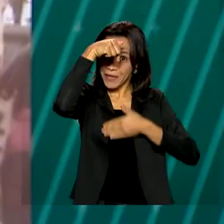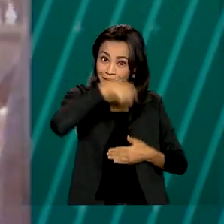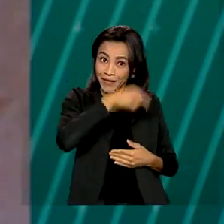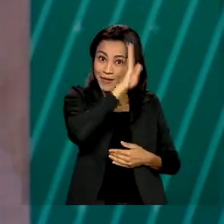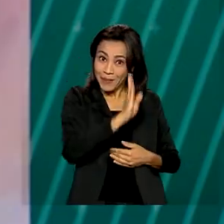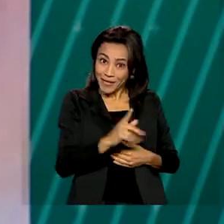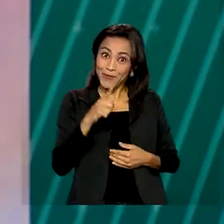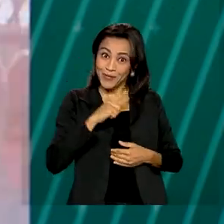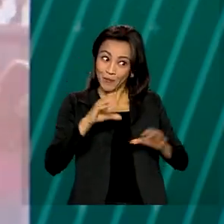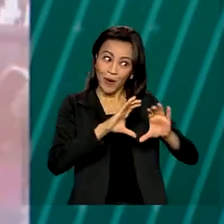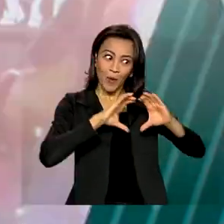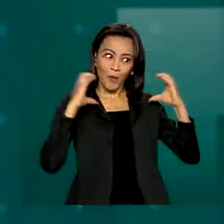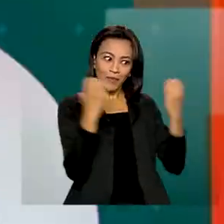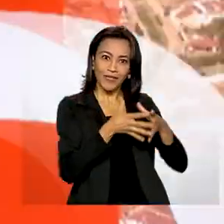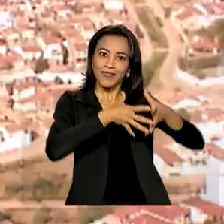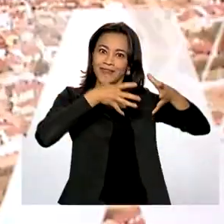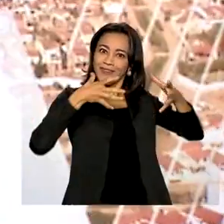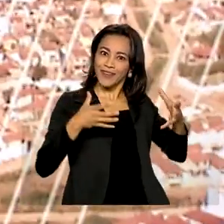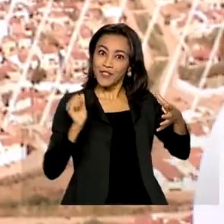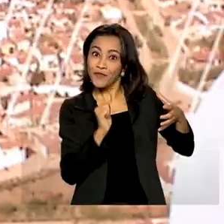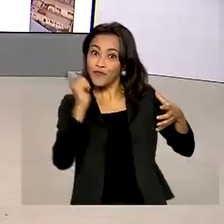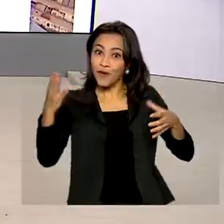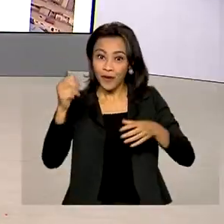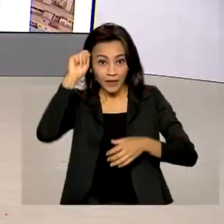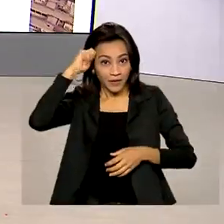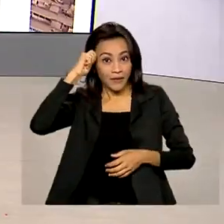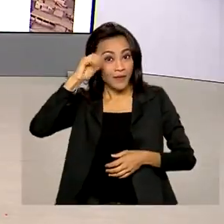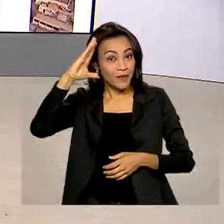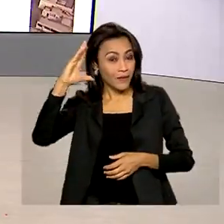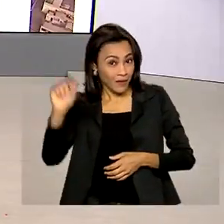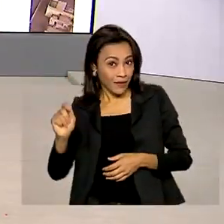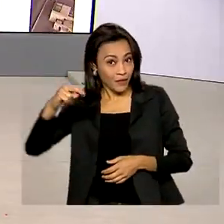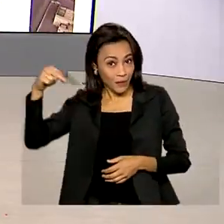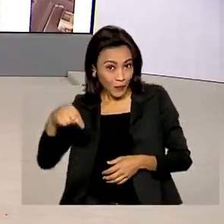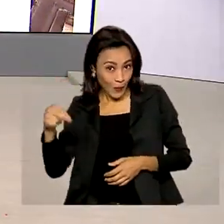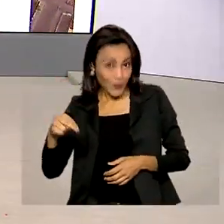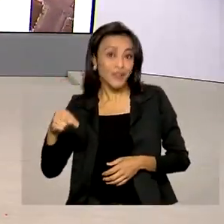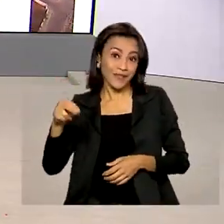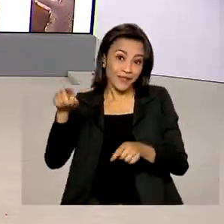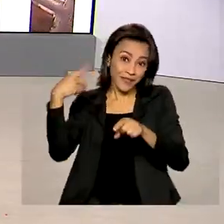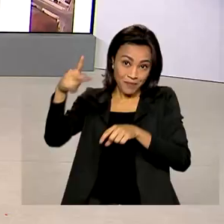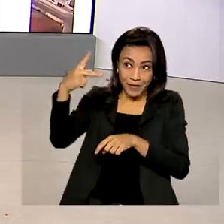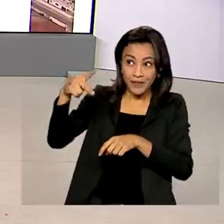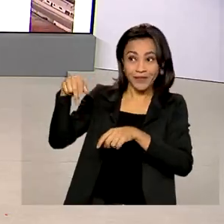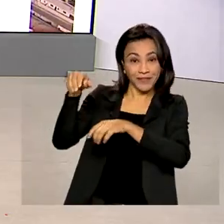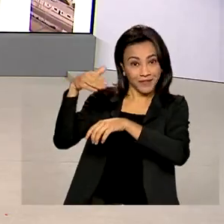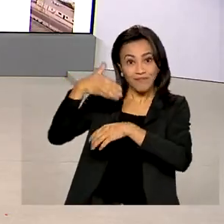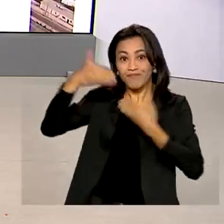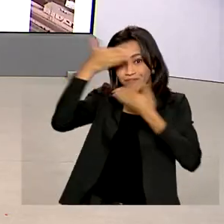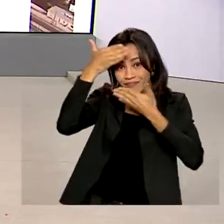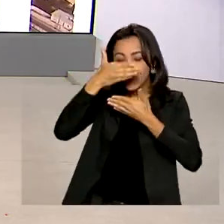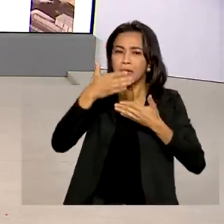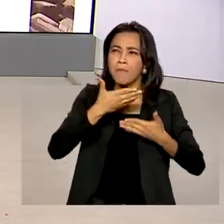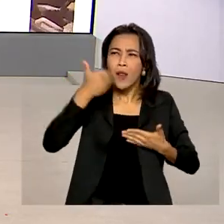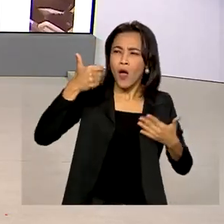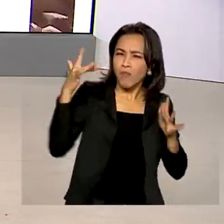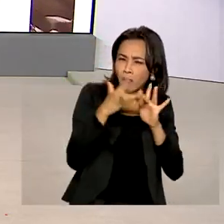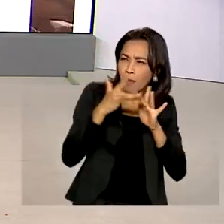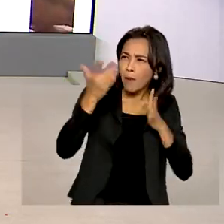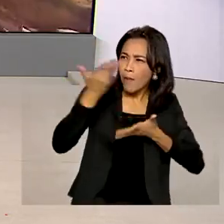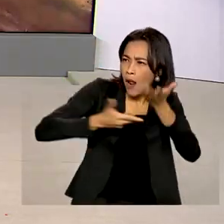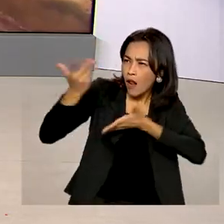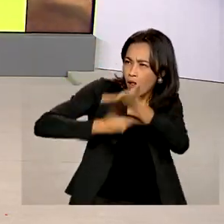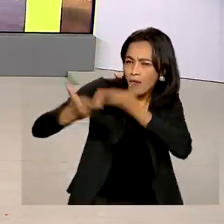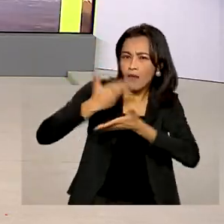fora do Oriente Médio e do Norte da África. E para ampliar ainda mais as relações entre o país e o mundo